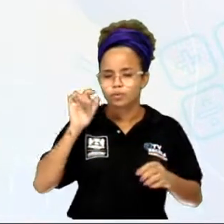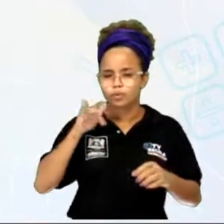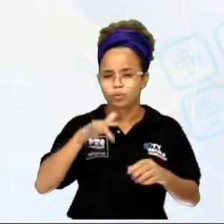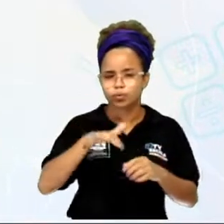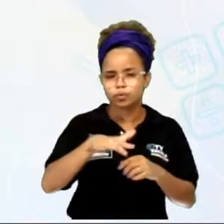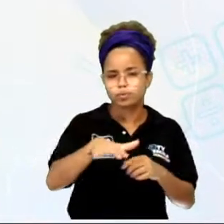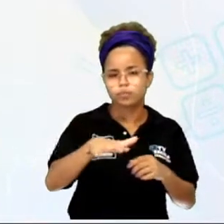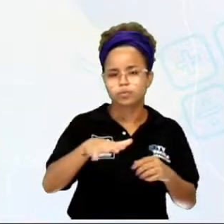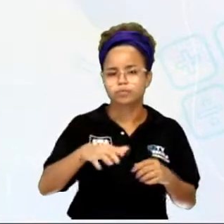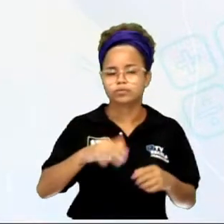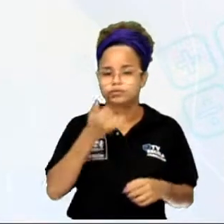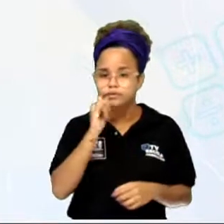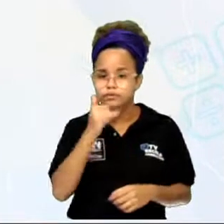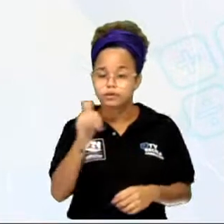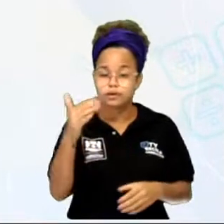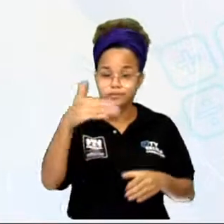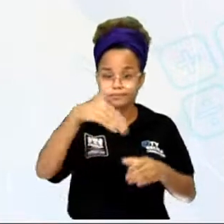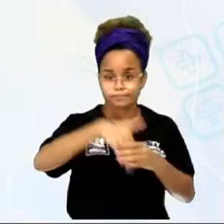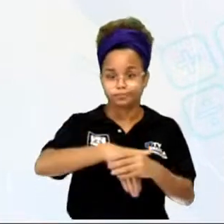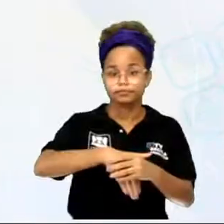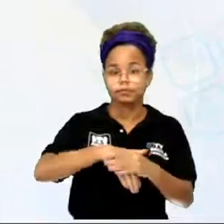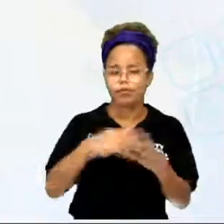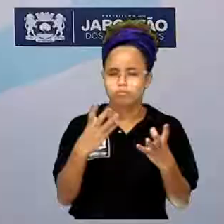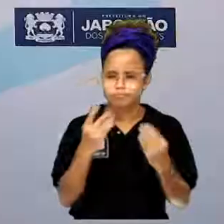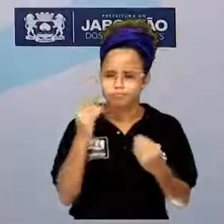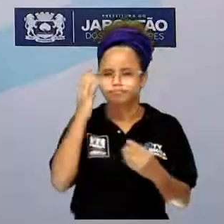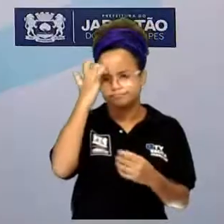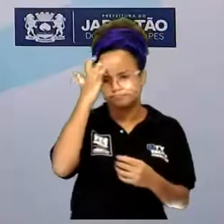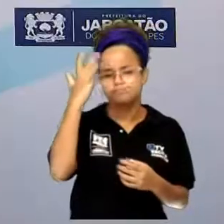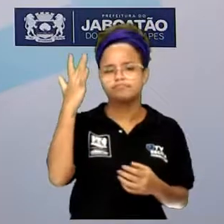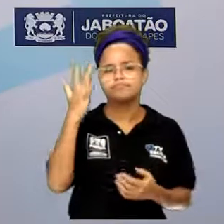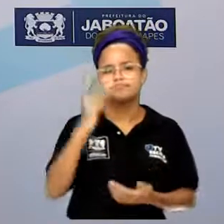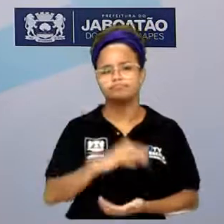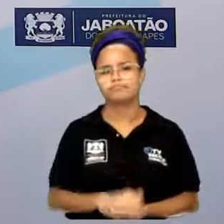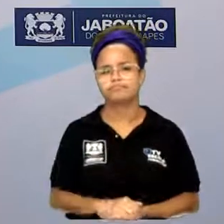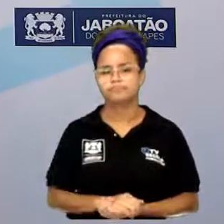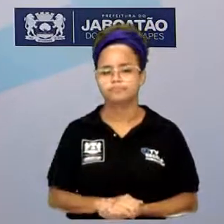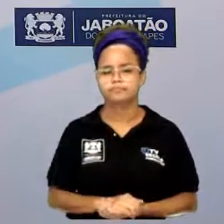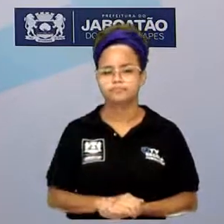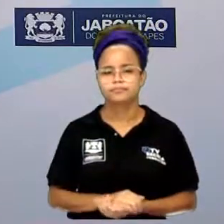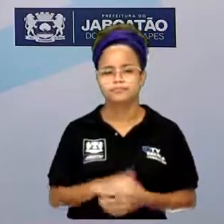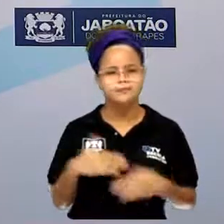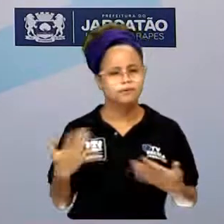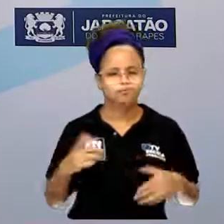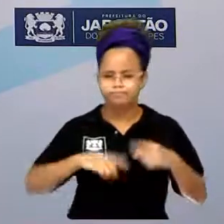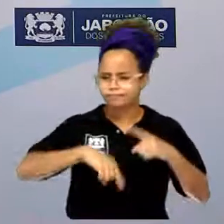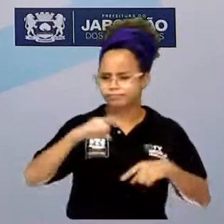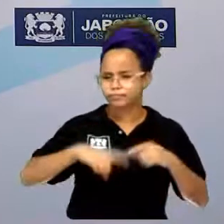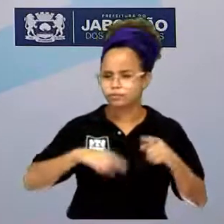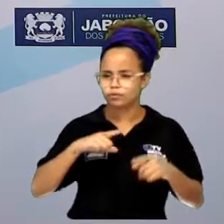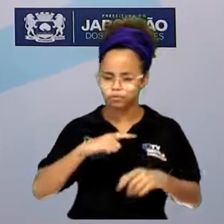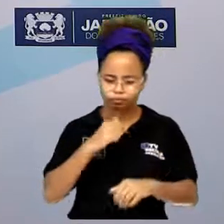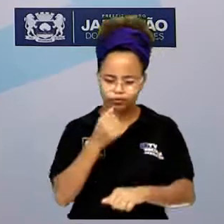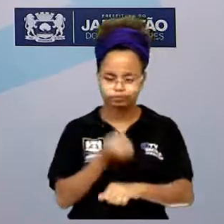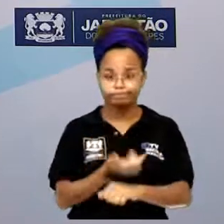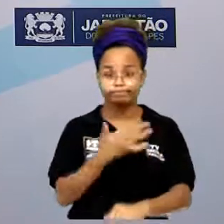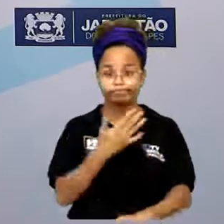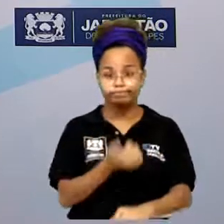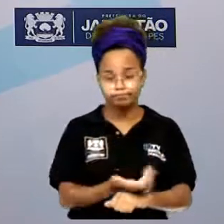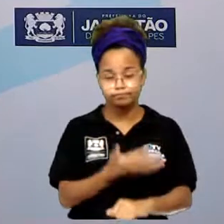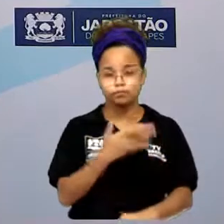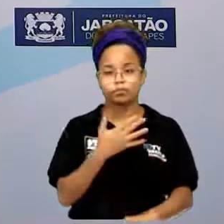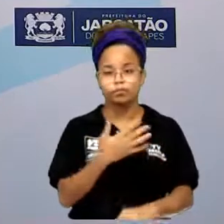em seu interior com grande facilidade. Ou seja, qualquer aparelho metálico de maneira geral,